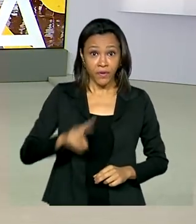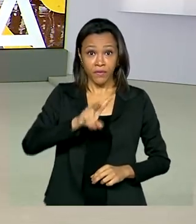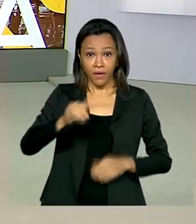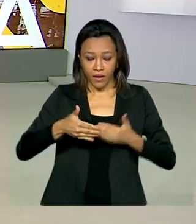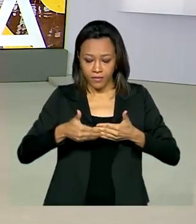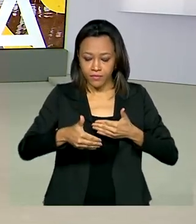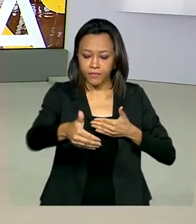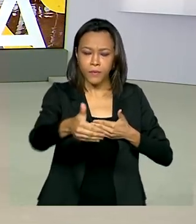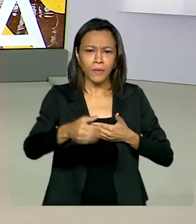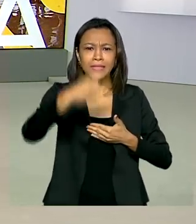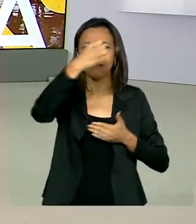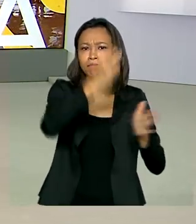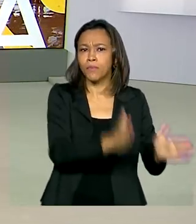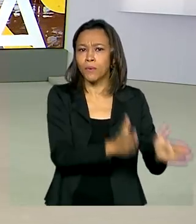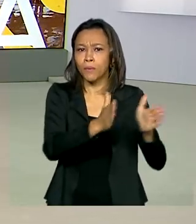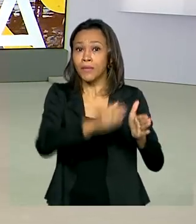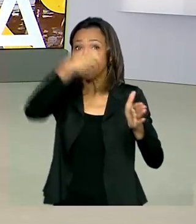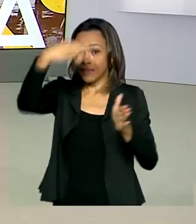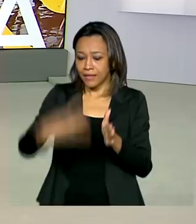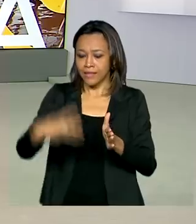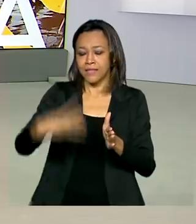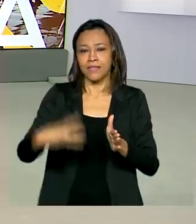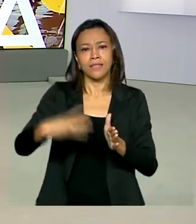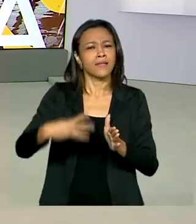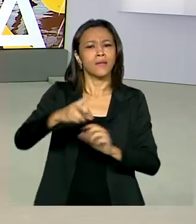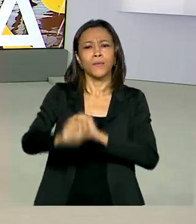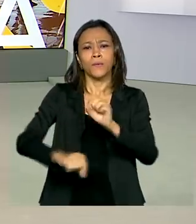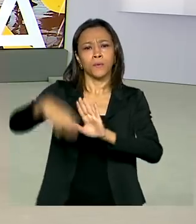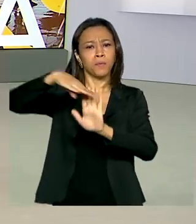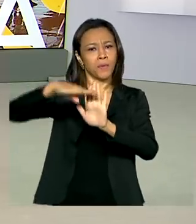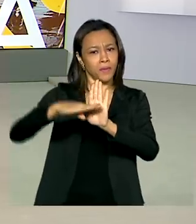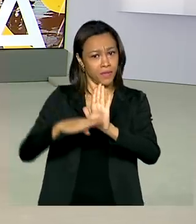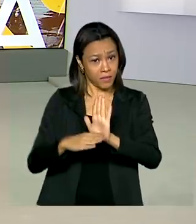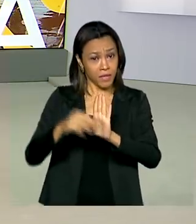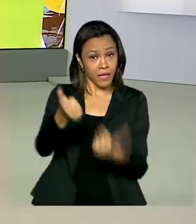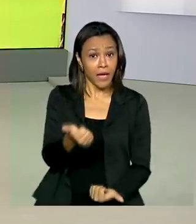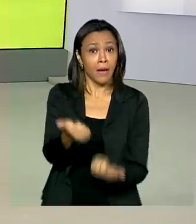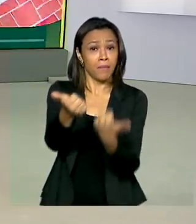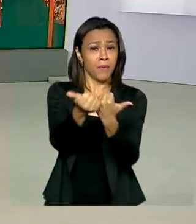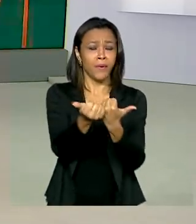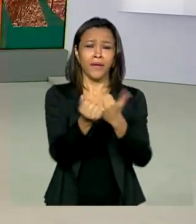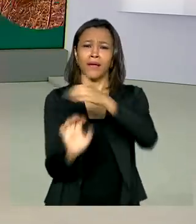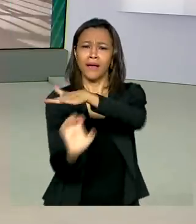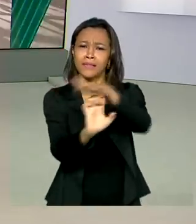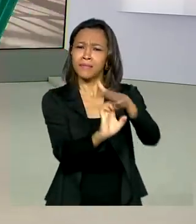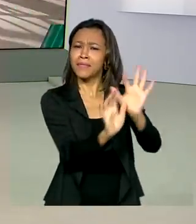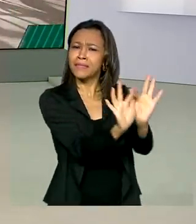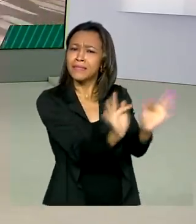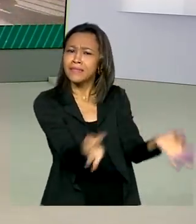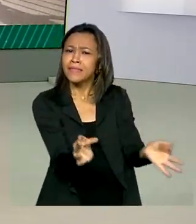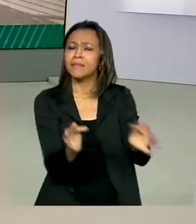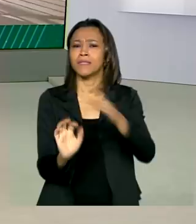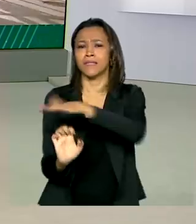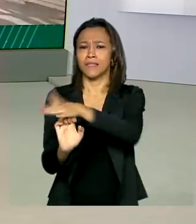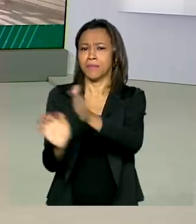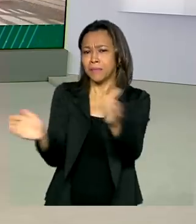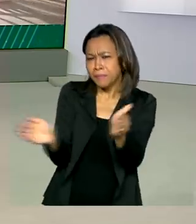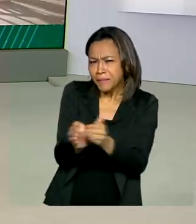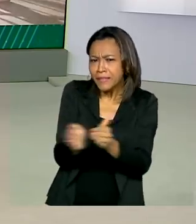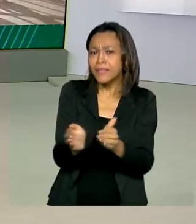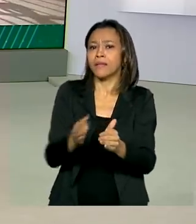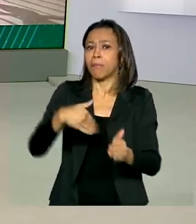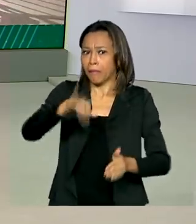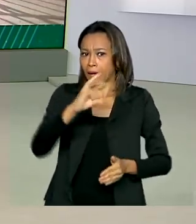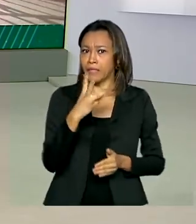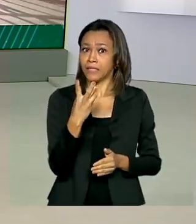terceira fase do Pronamp, o Programa Nacional de Apoio às Microempresas e Empresas de Pequeno Porte. Mais de 30 bilhões de reais